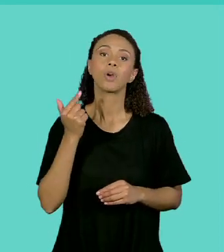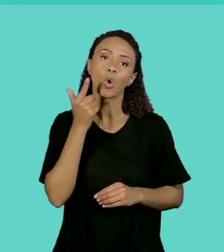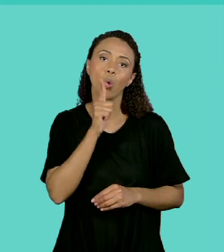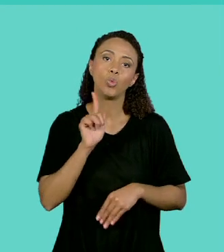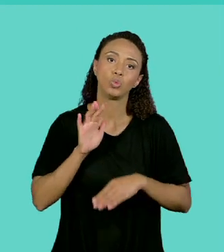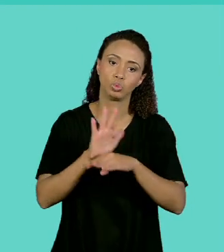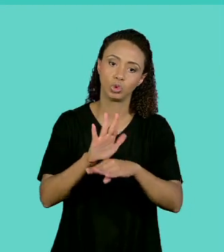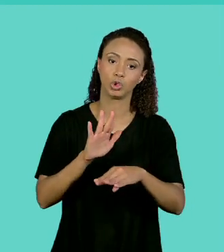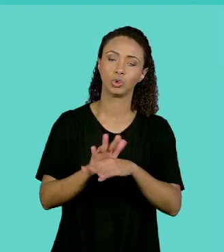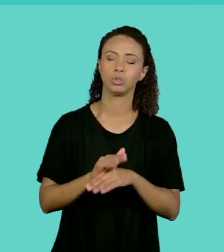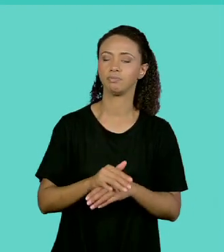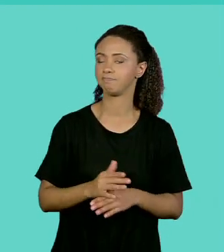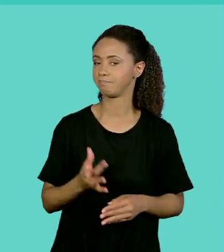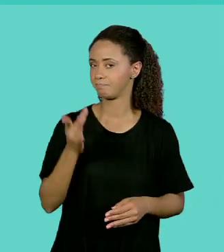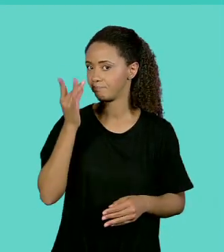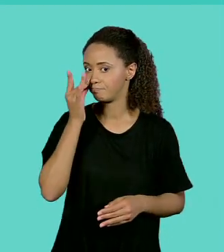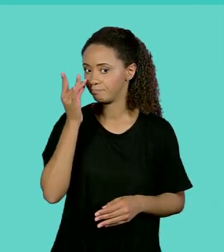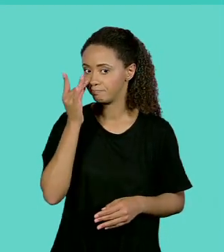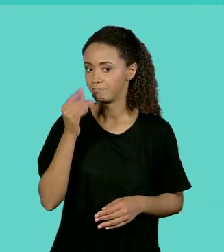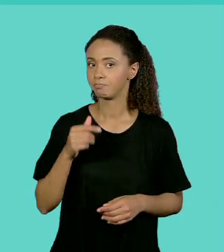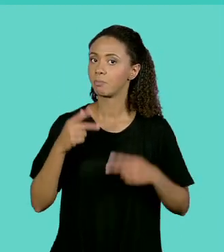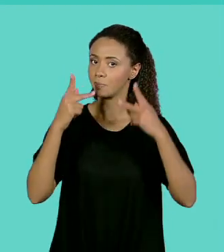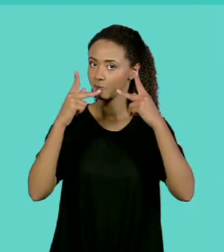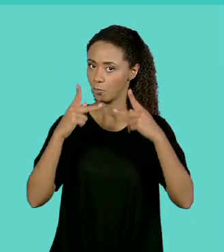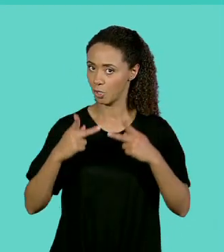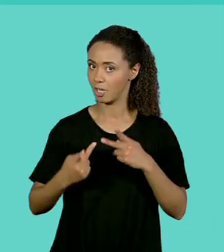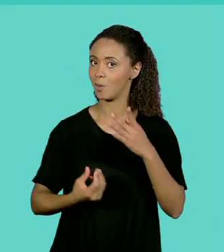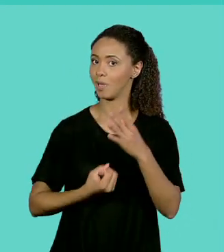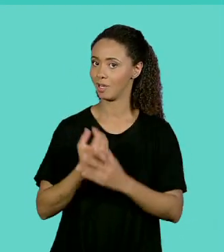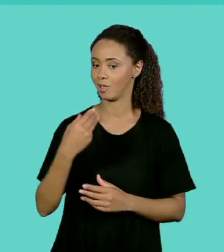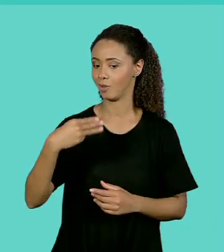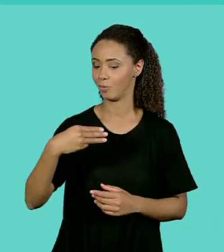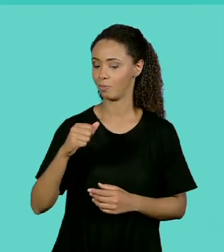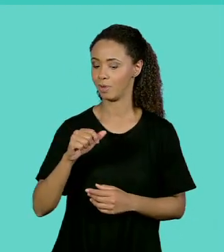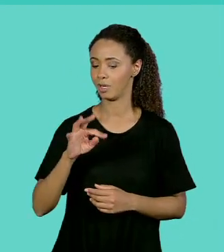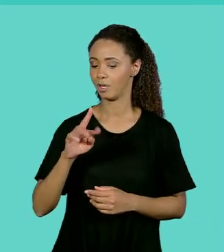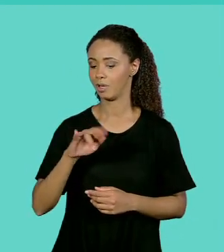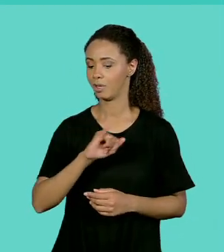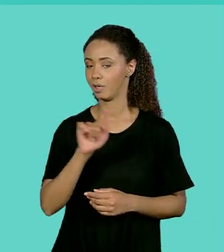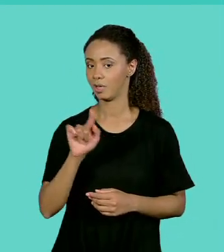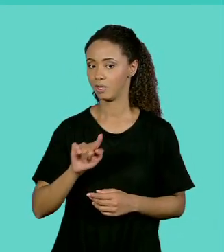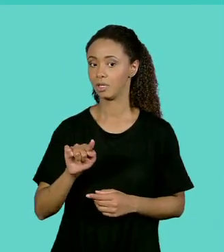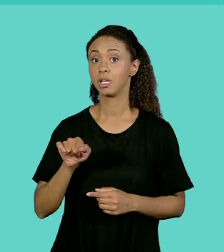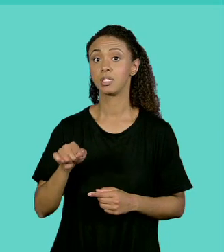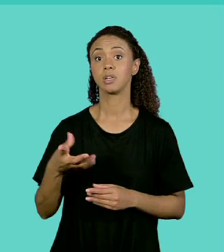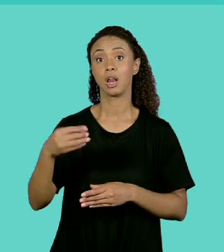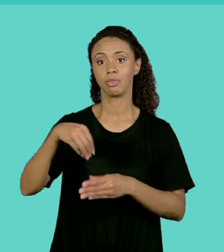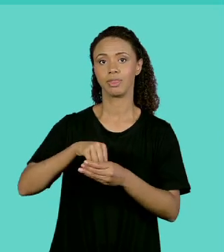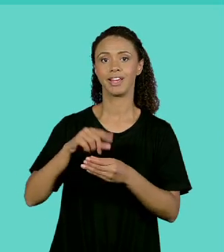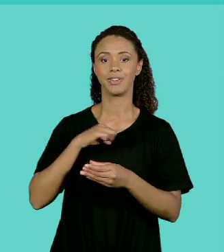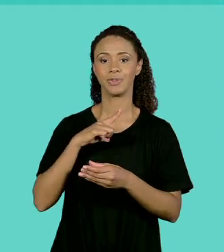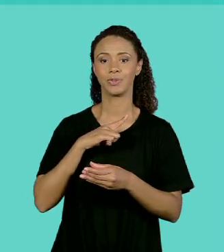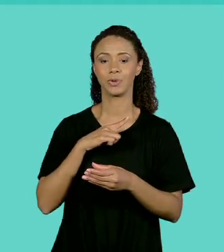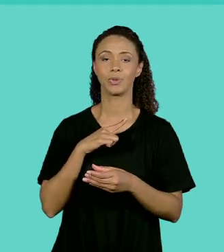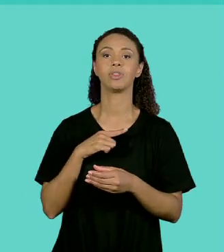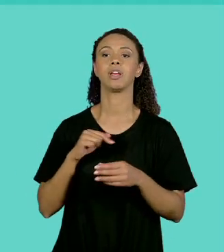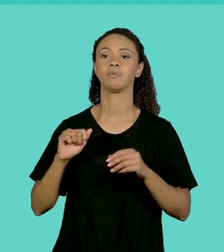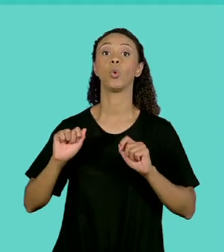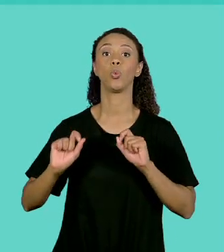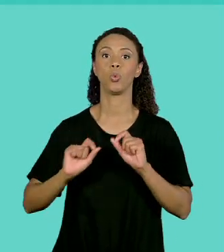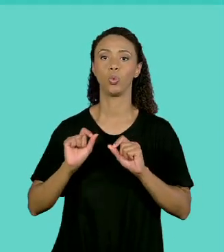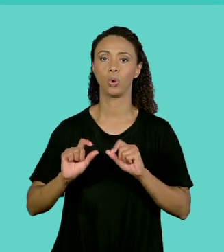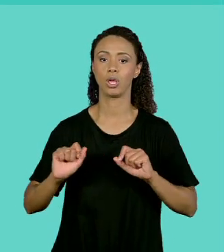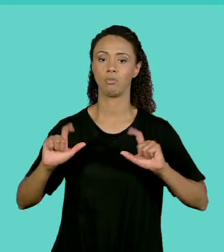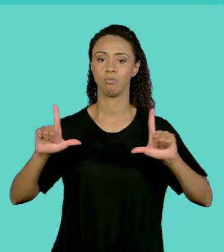prático. Nós vamos criar o programa matriz e vamos declarar a matriz então. Matriz como um conjunto de duas linhas e duas colunas,